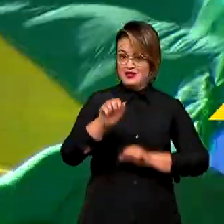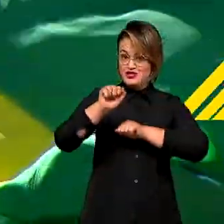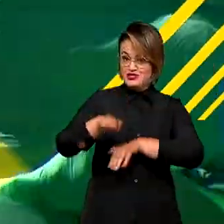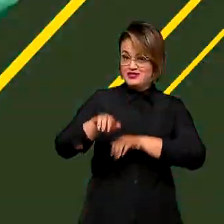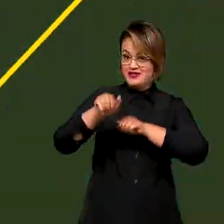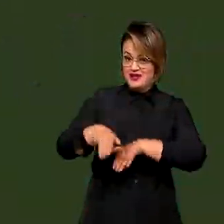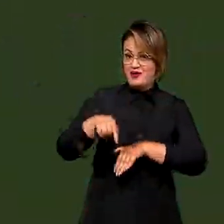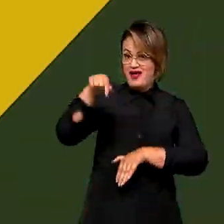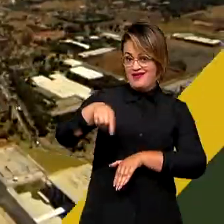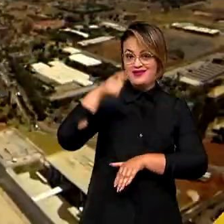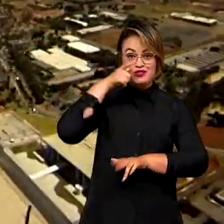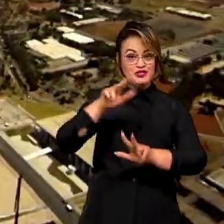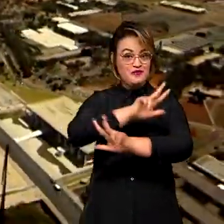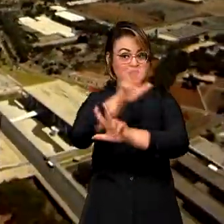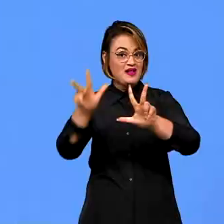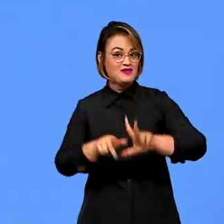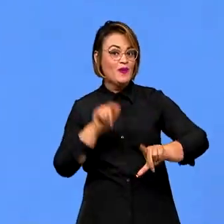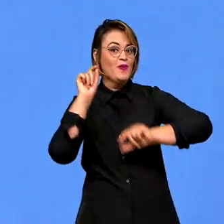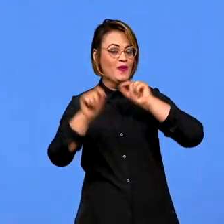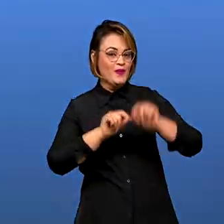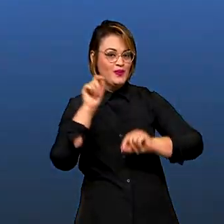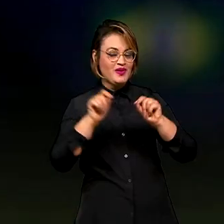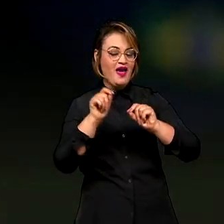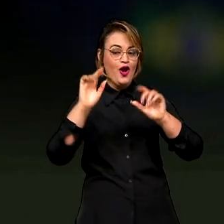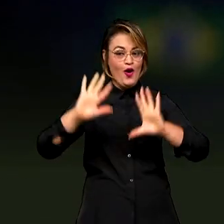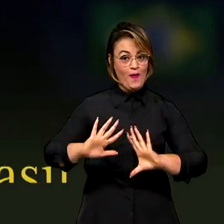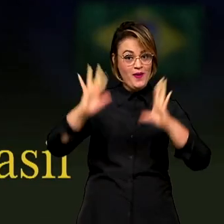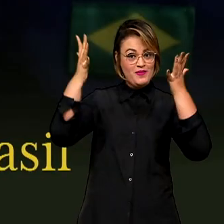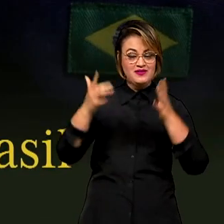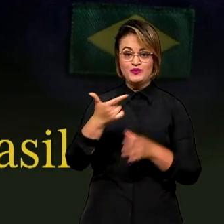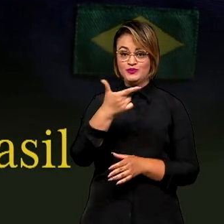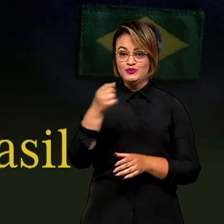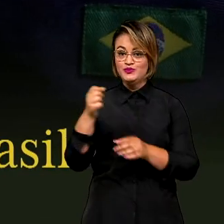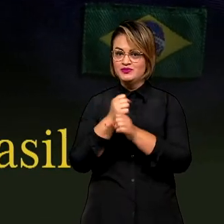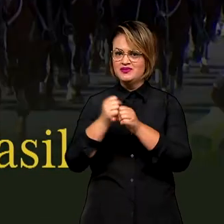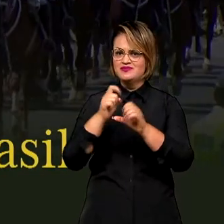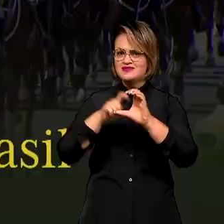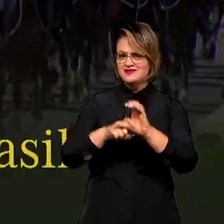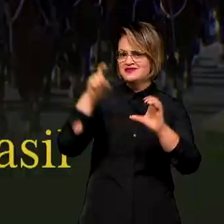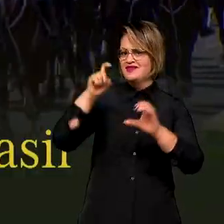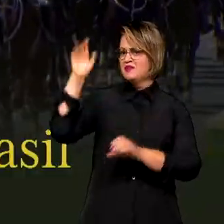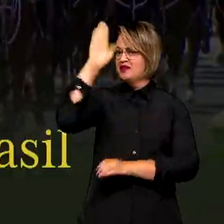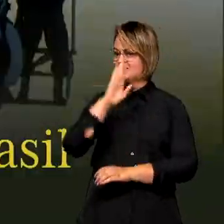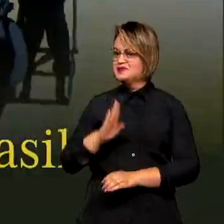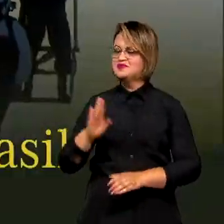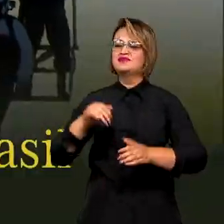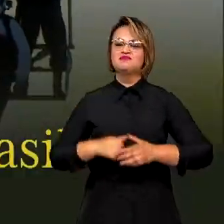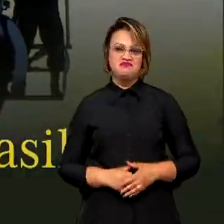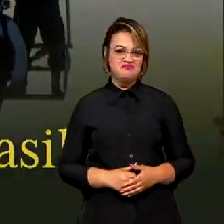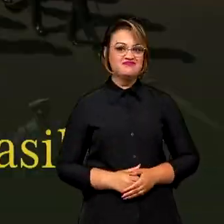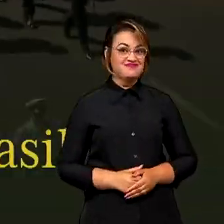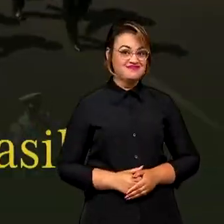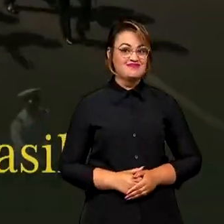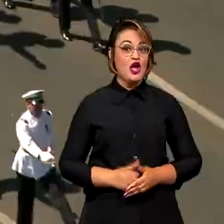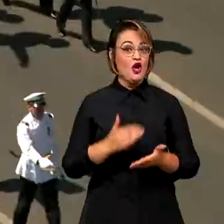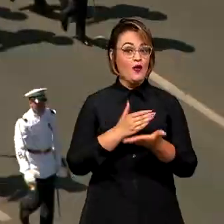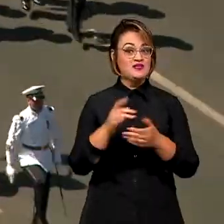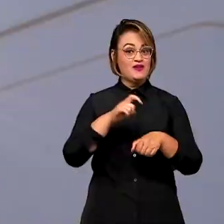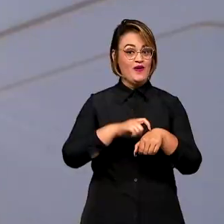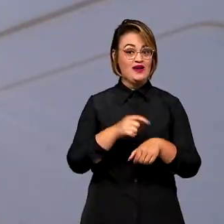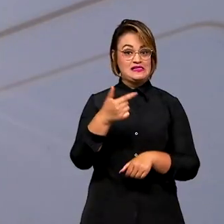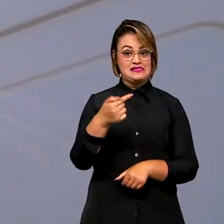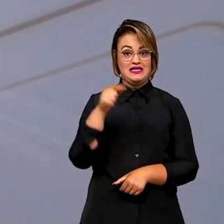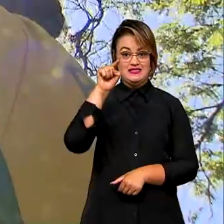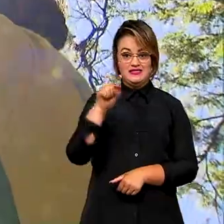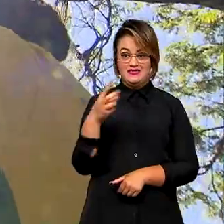7 de setembro na TV Brasil, a grande comemoração do Bicentenário da Independência do Brasil. A